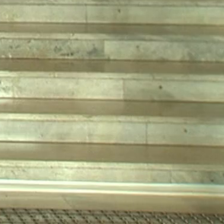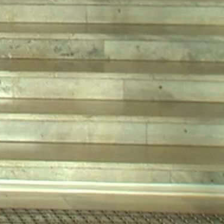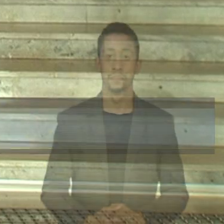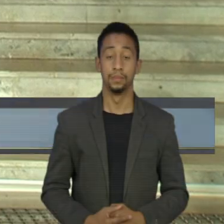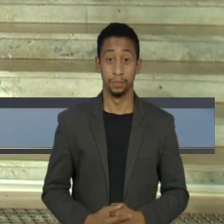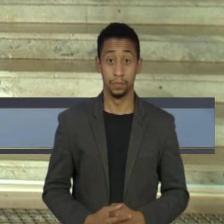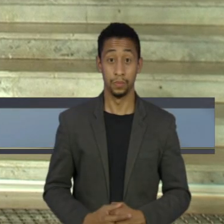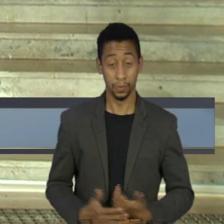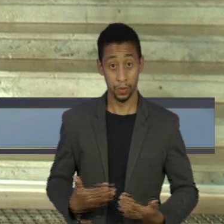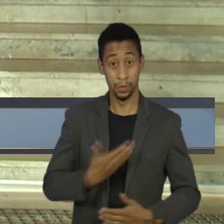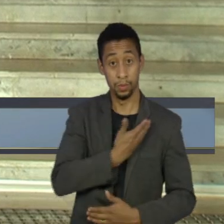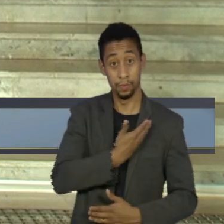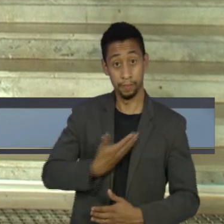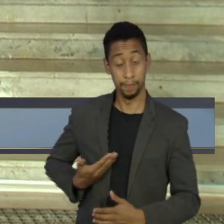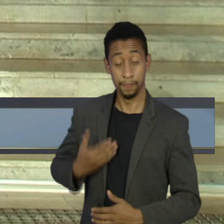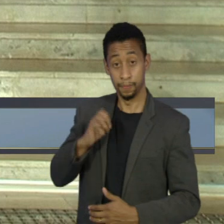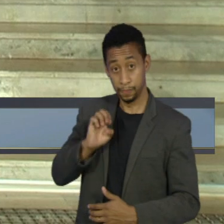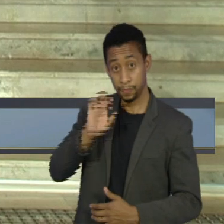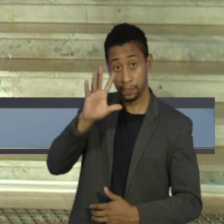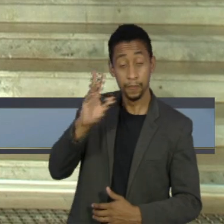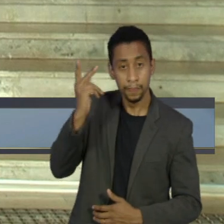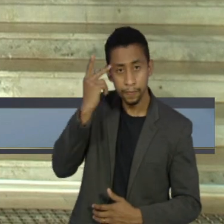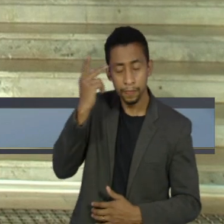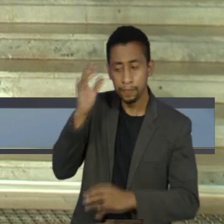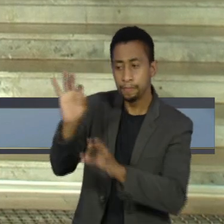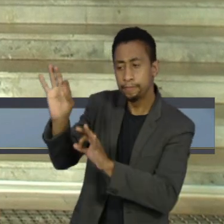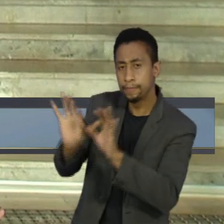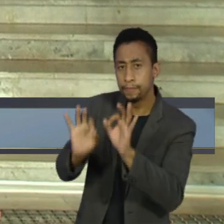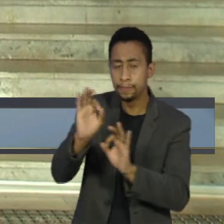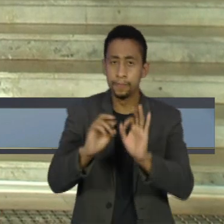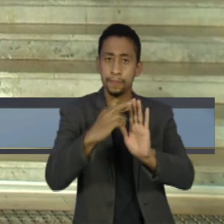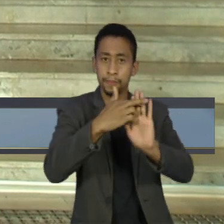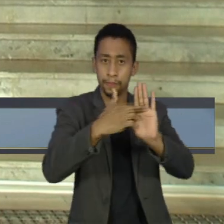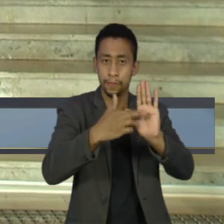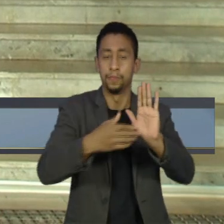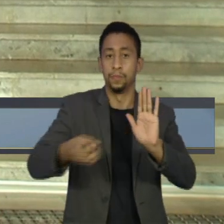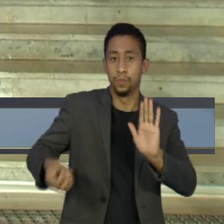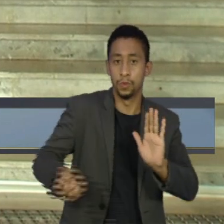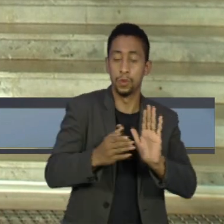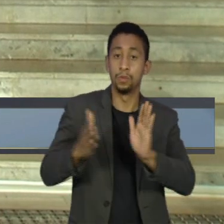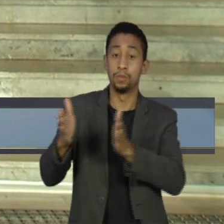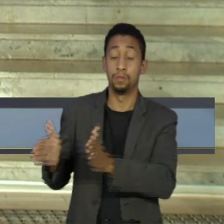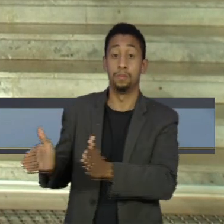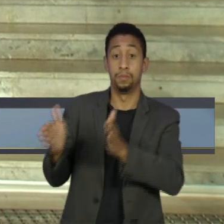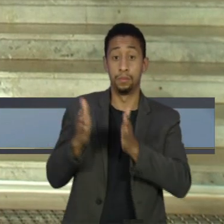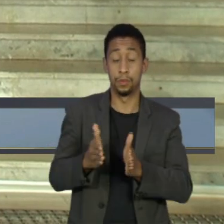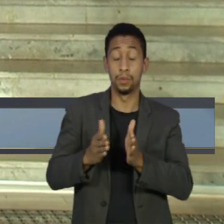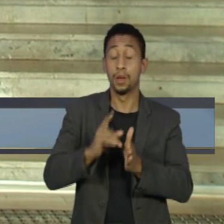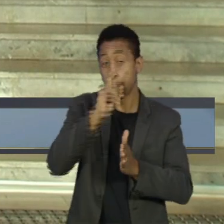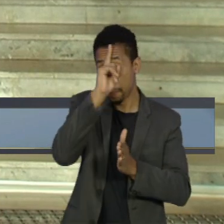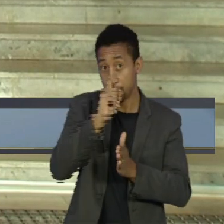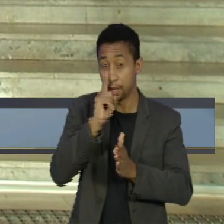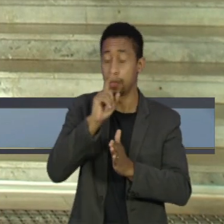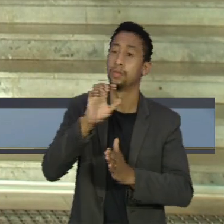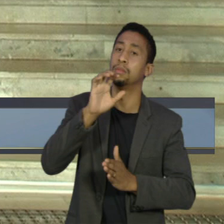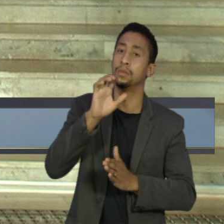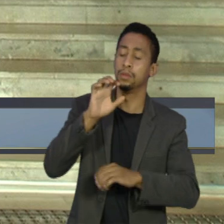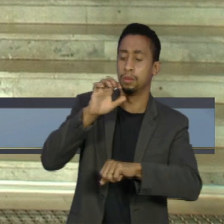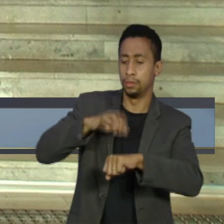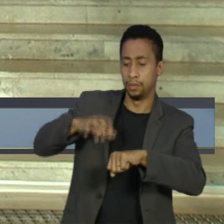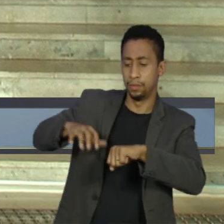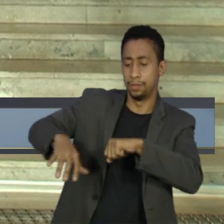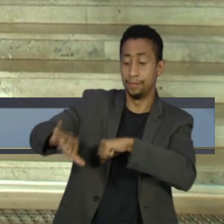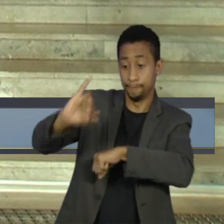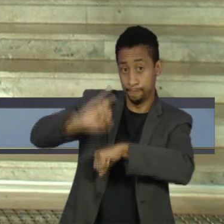O governo do estado atualizou o plano São Paulo e colocou todas as regiões na fase amarela. A medida representa um recuo para